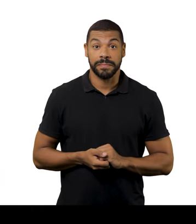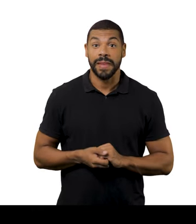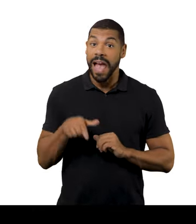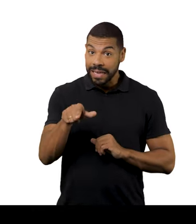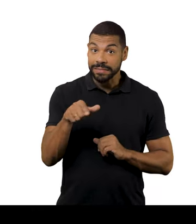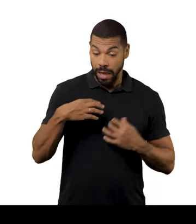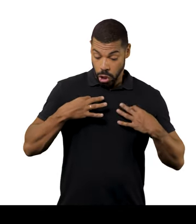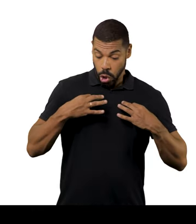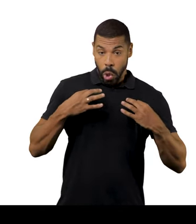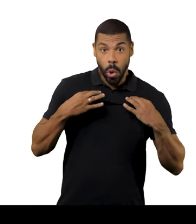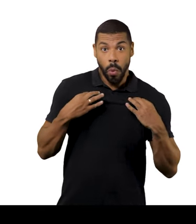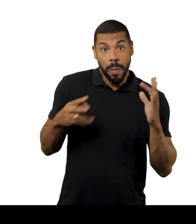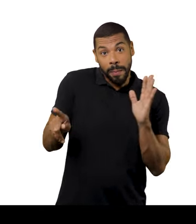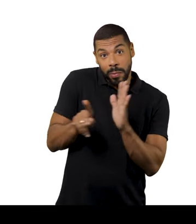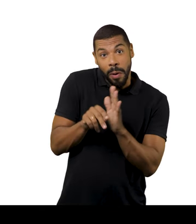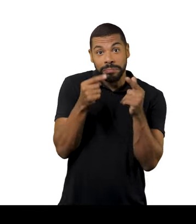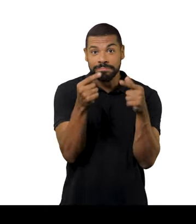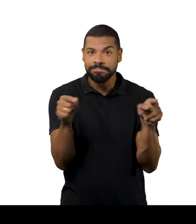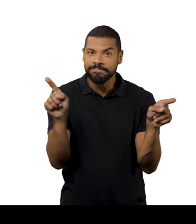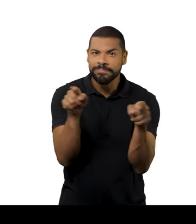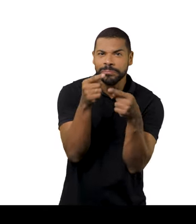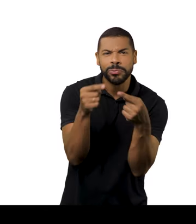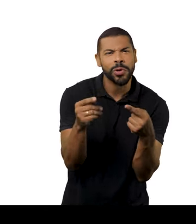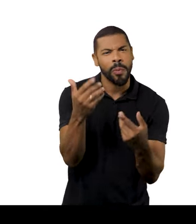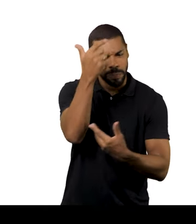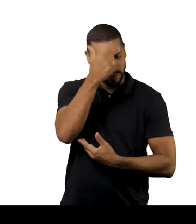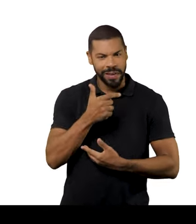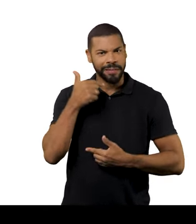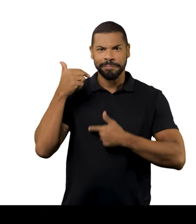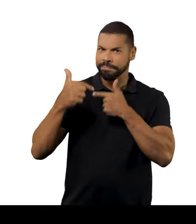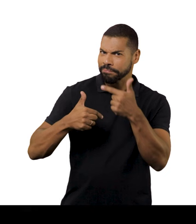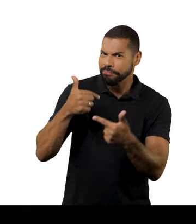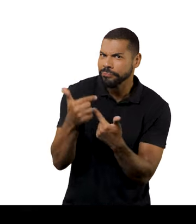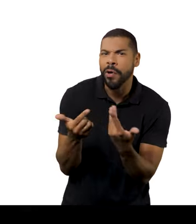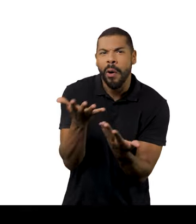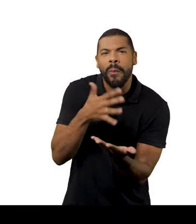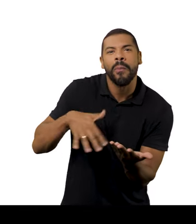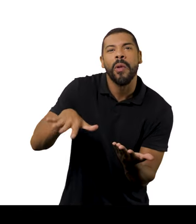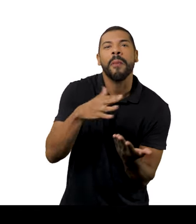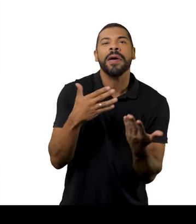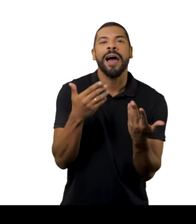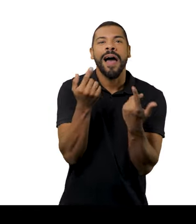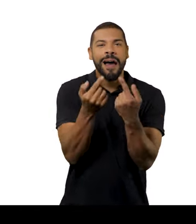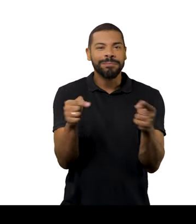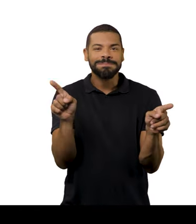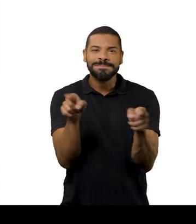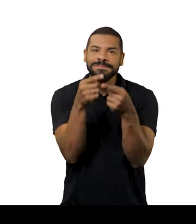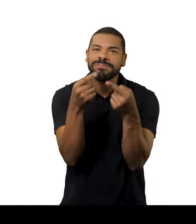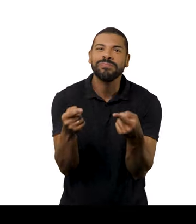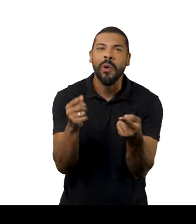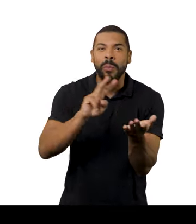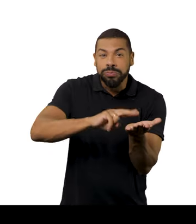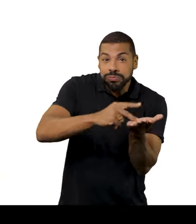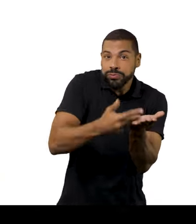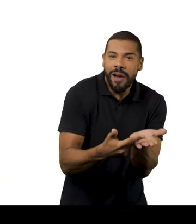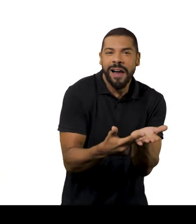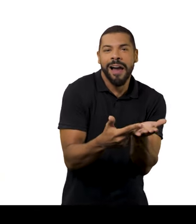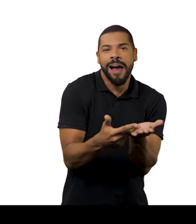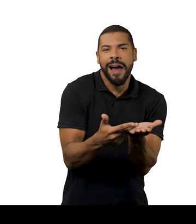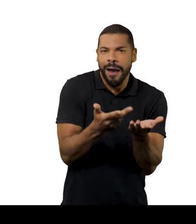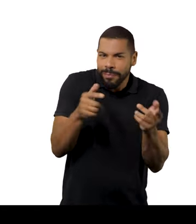Essa roupa são música. Todos se desenham. O meu trabalho é só música. Mas se desenhar é sentido. Esse desenho é